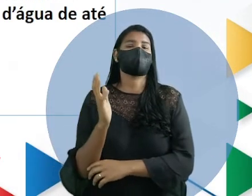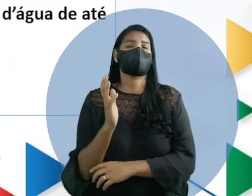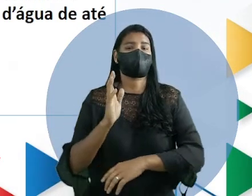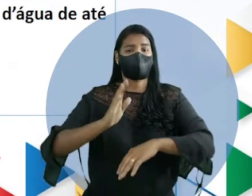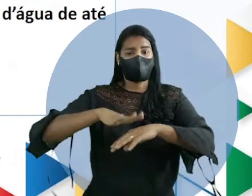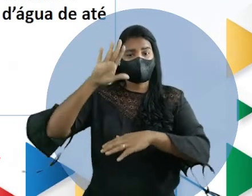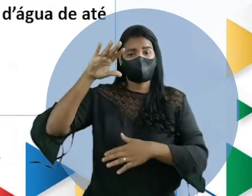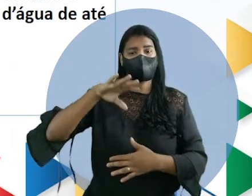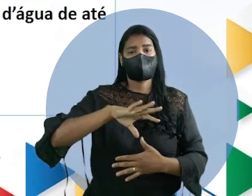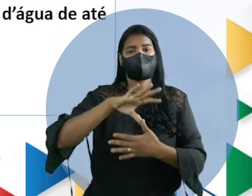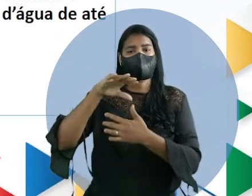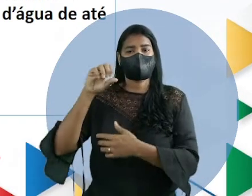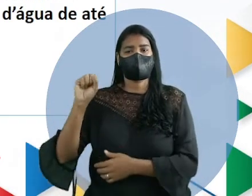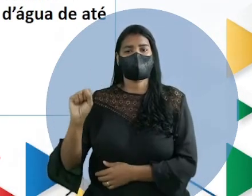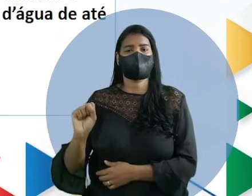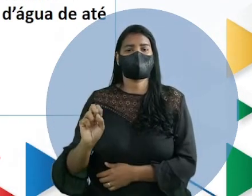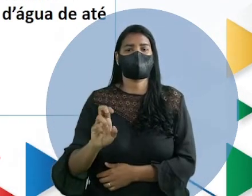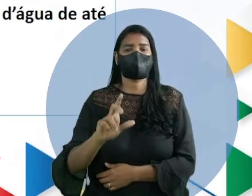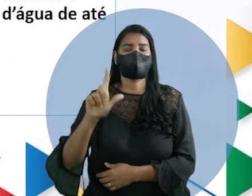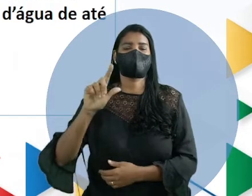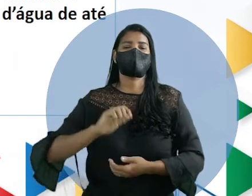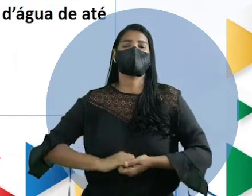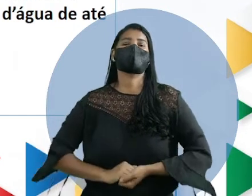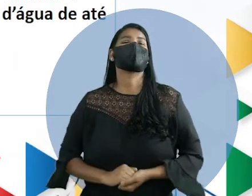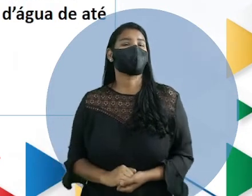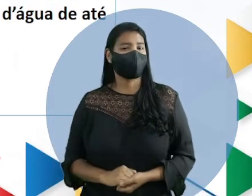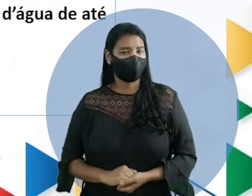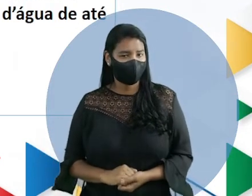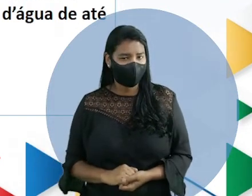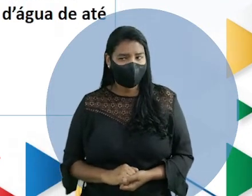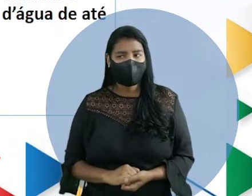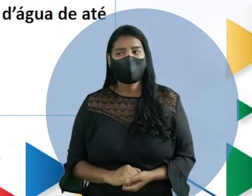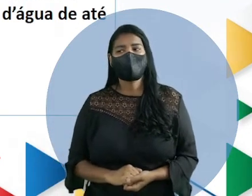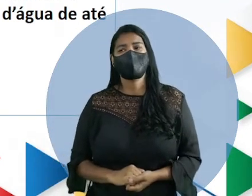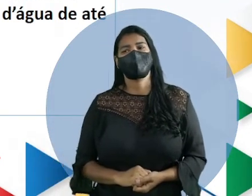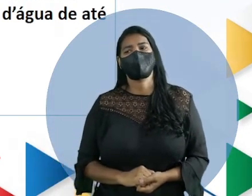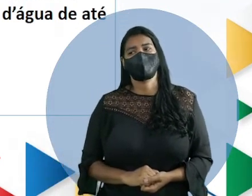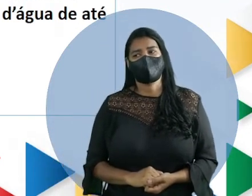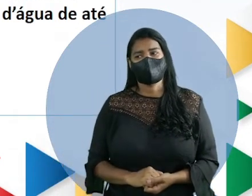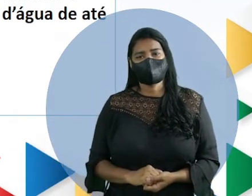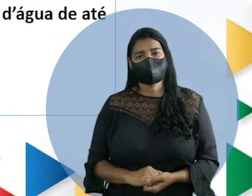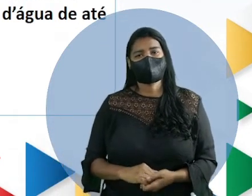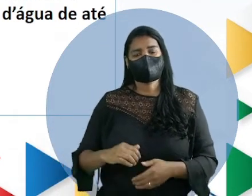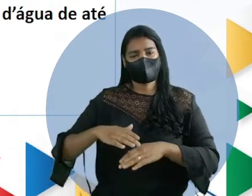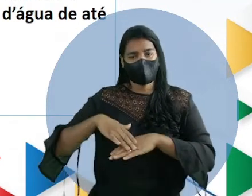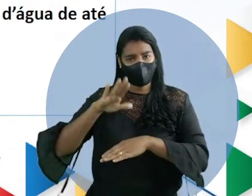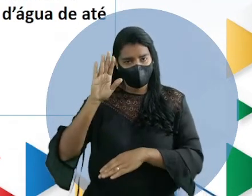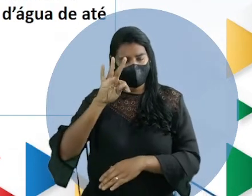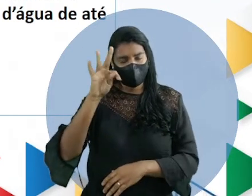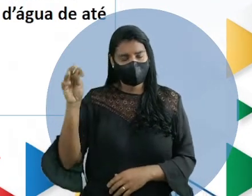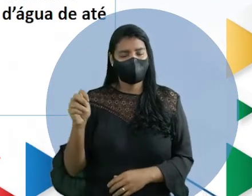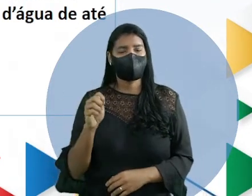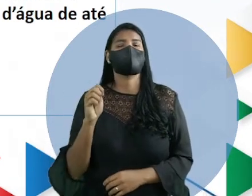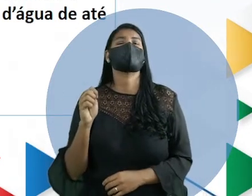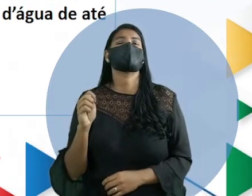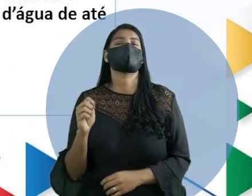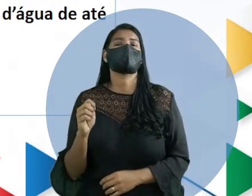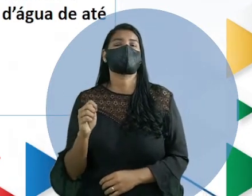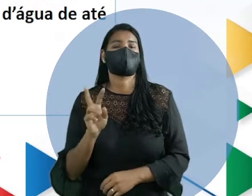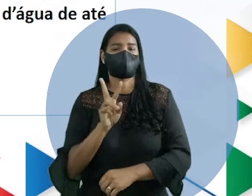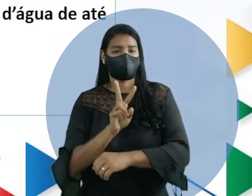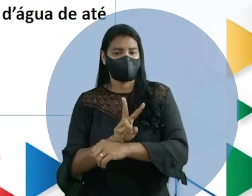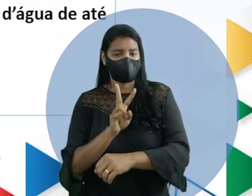não é só do Brasil não, viu? É do Sul. Tem aquelas três Américas, a maior de todas, uma das maiores